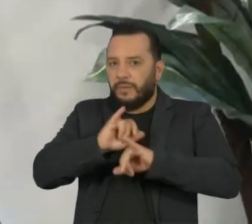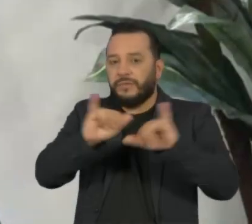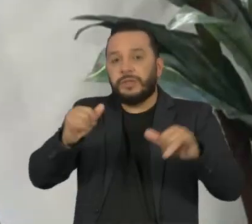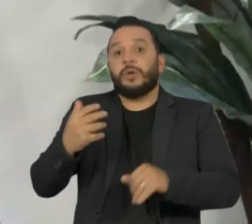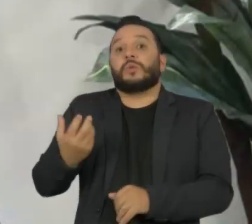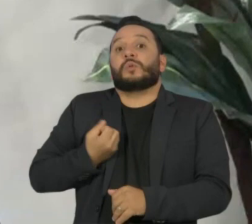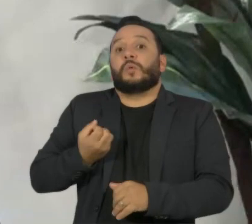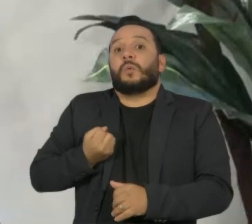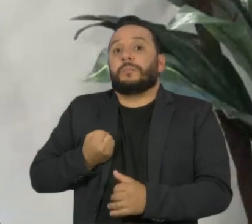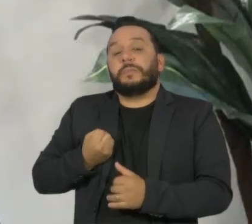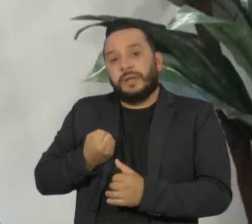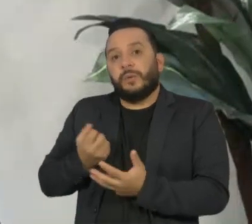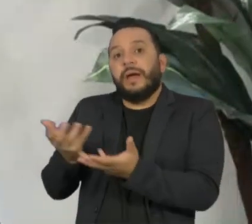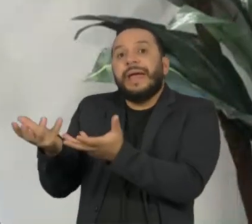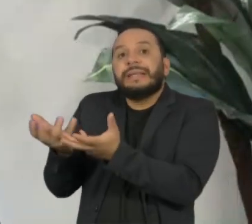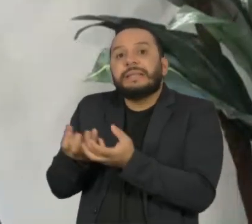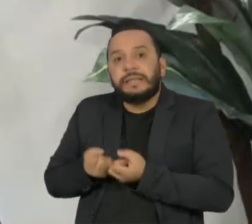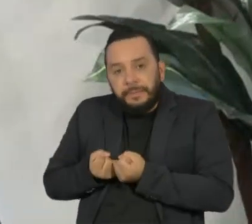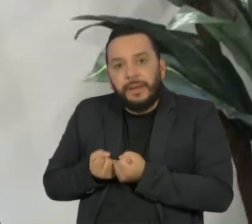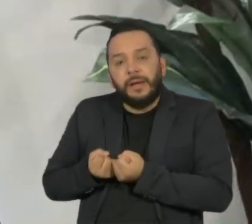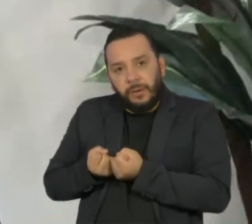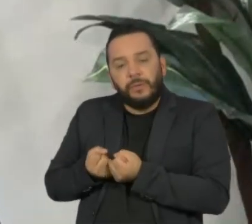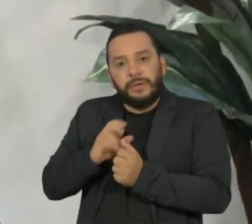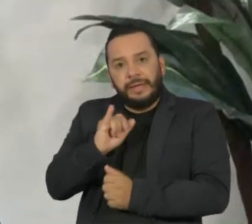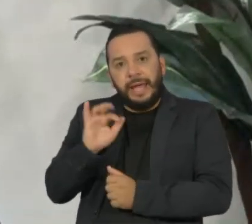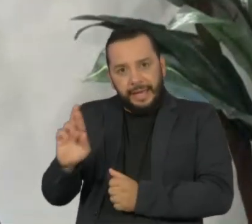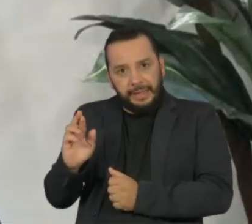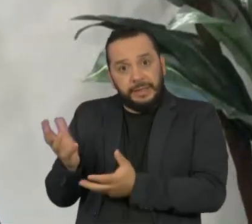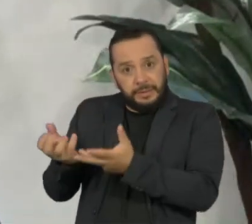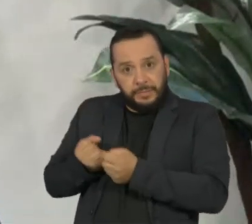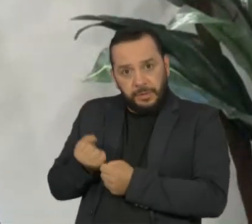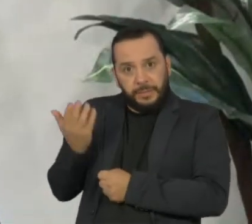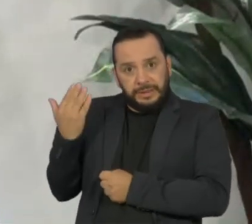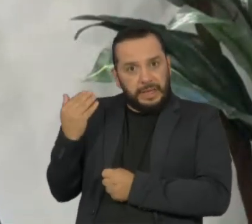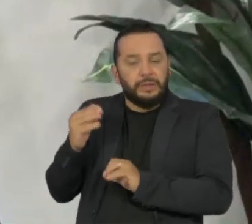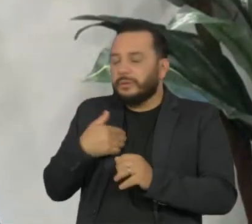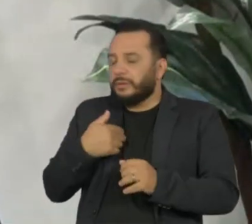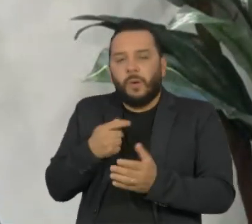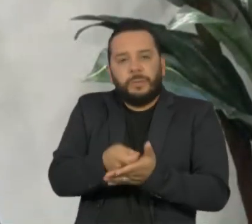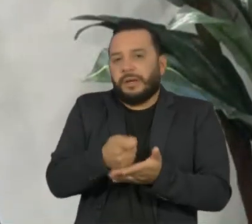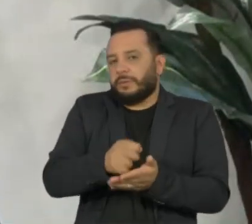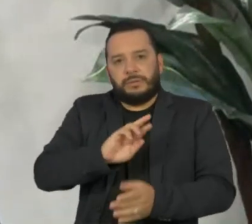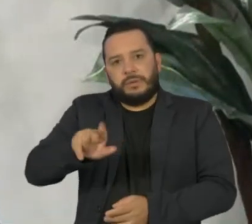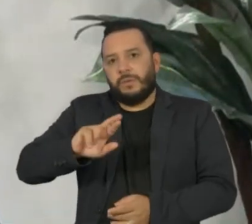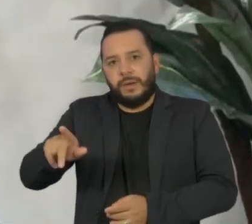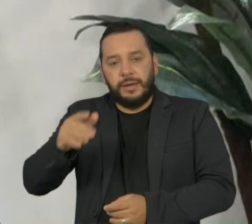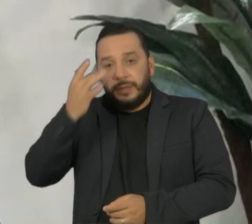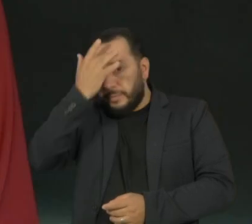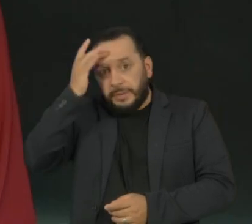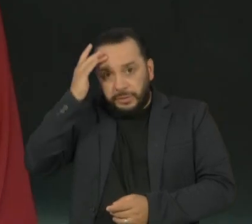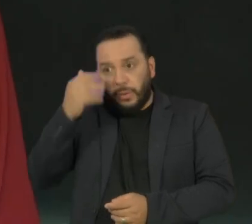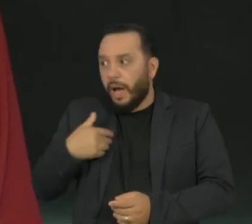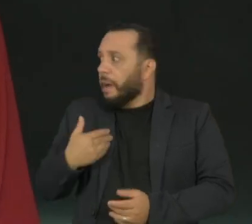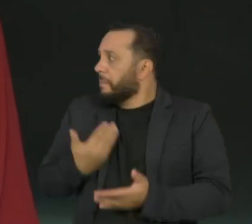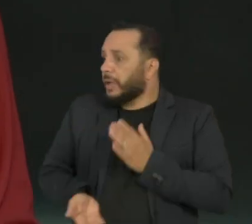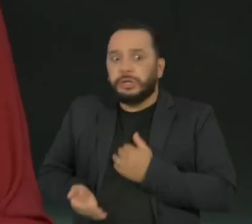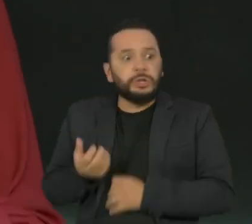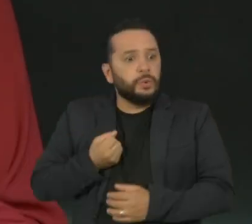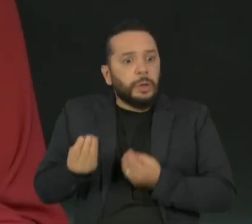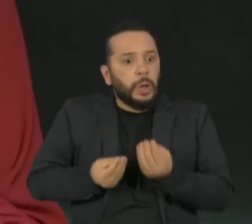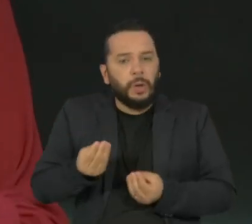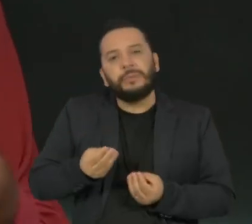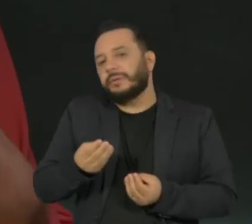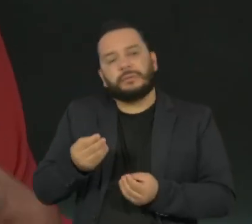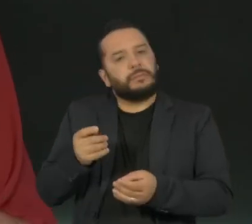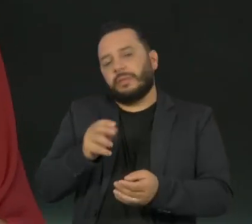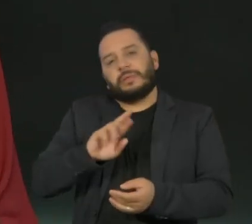de que não é uma informação obrigatória para que a pessoa possa fazer essa declaração, principalmente para quem perdeu esse número. E é comum as pessoas